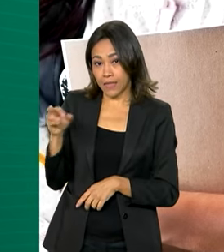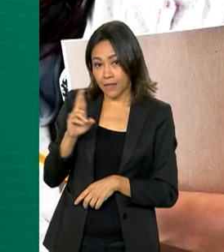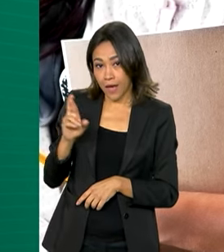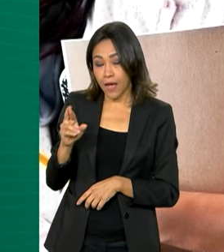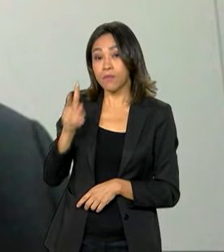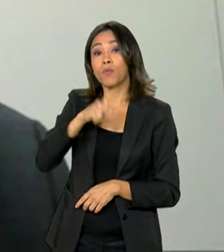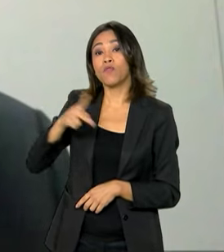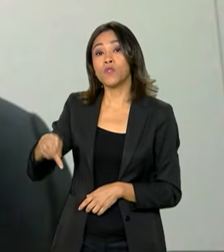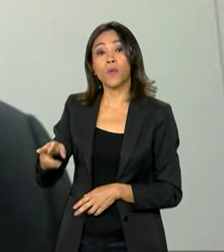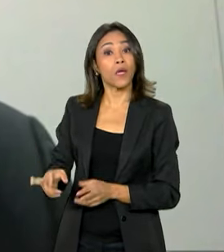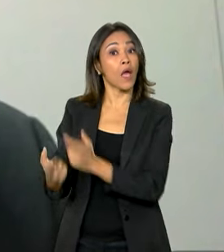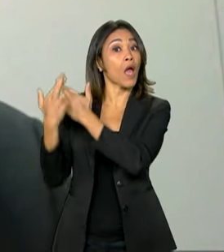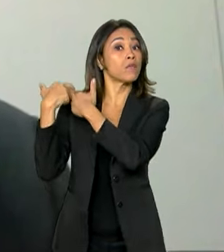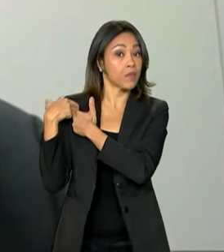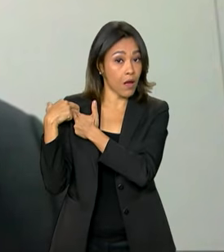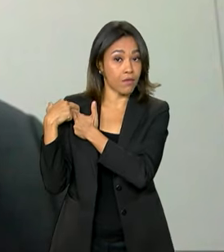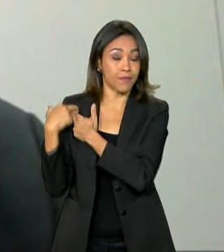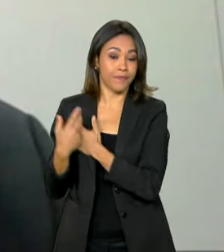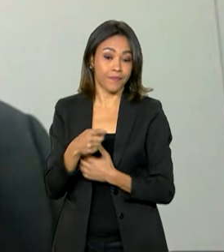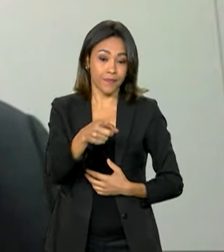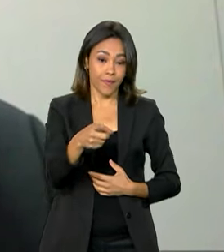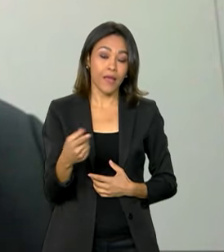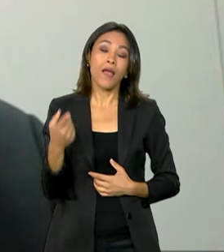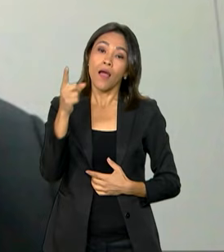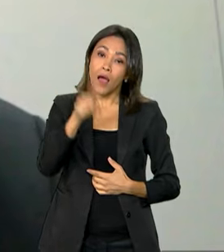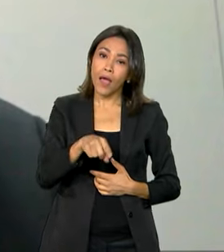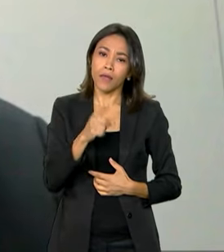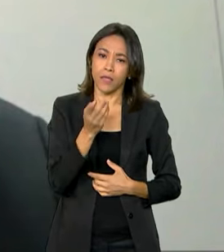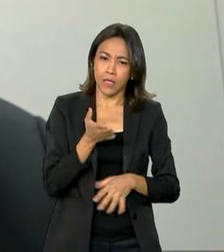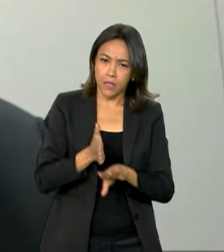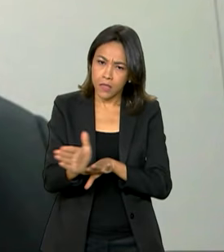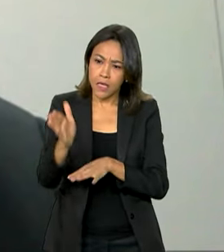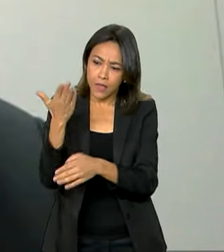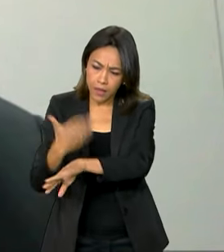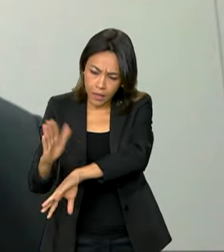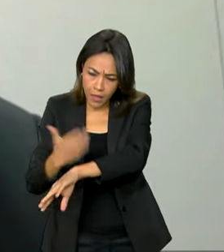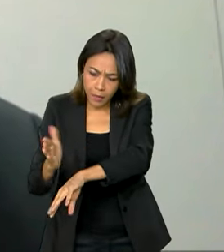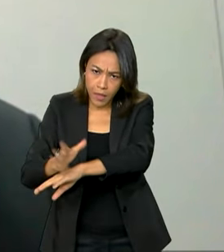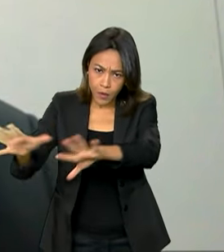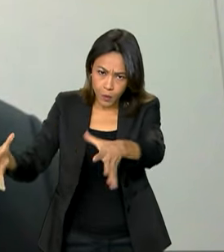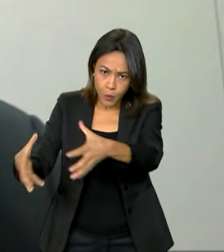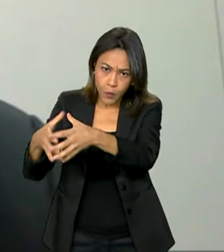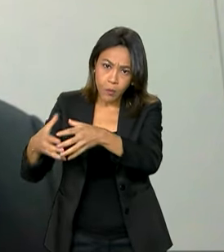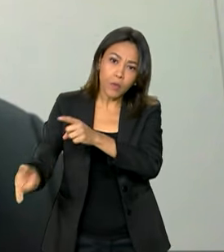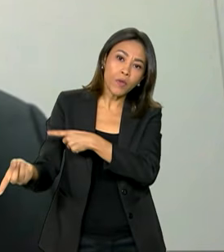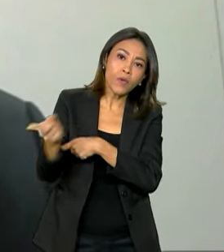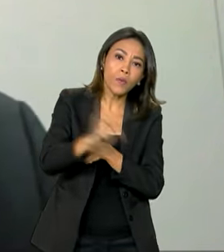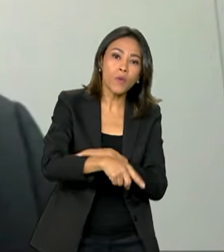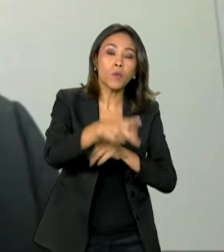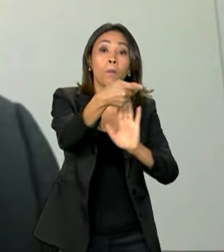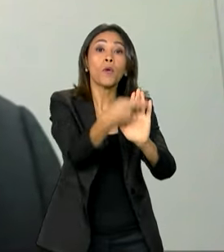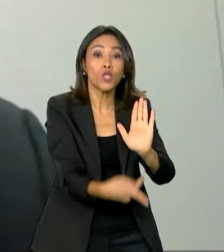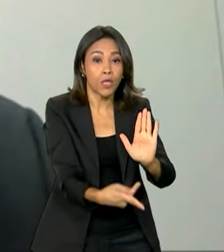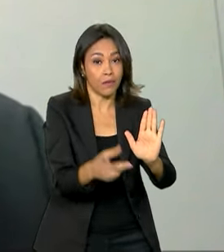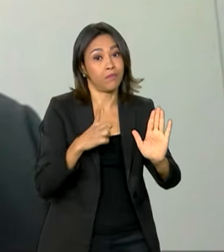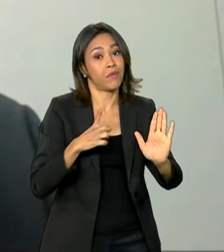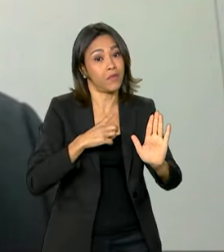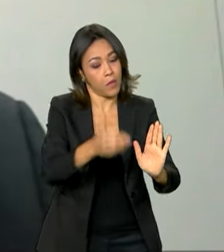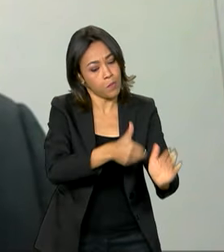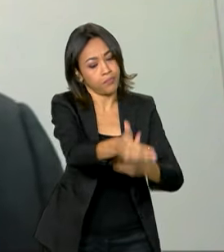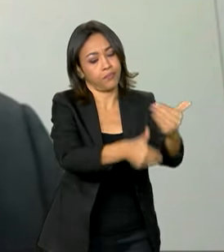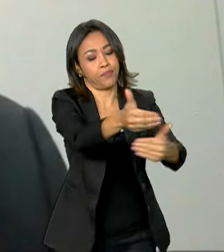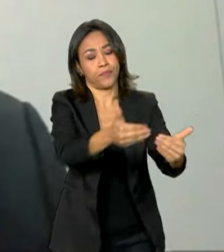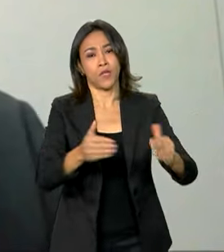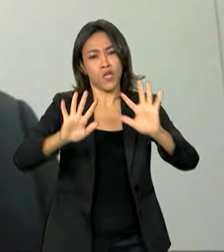responsável. Existem essas duas partes. Uma é capacitação das equipes e a outra é desenvolvimento de um projeto. E no final, ao final desses